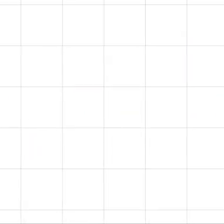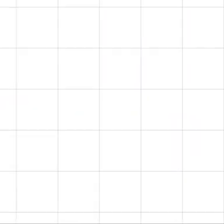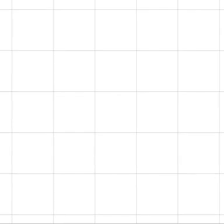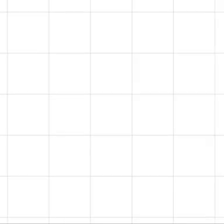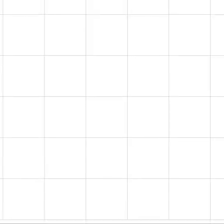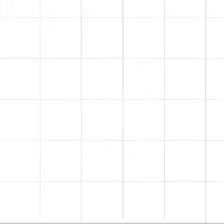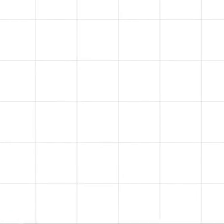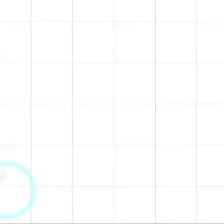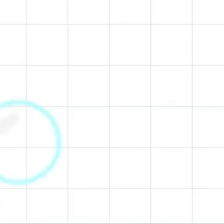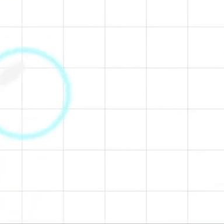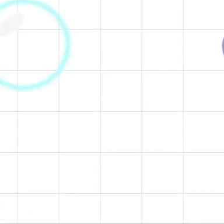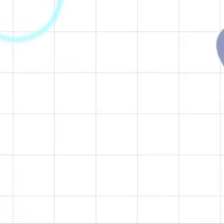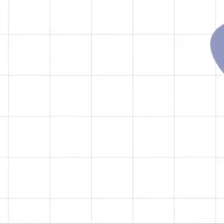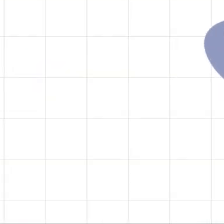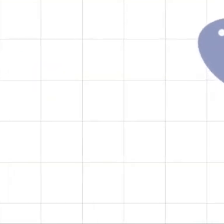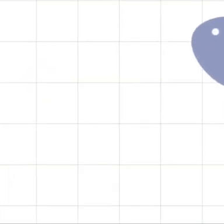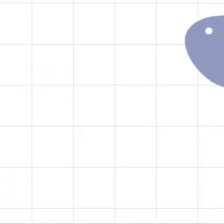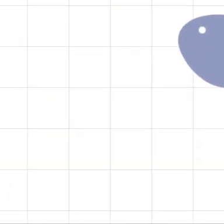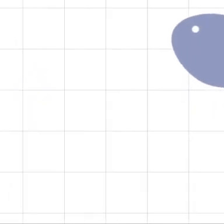Music